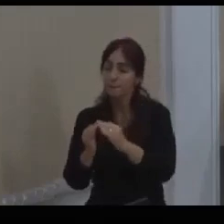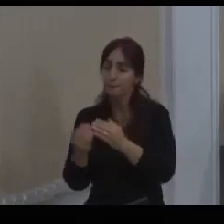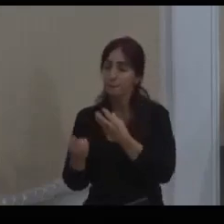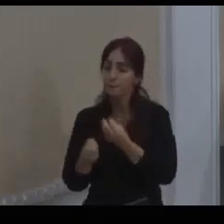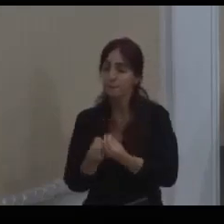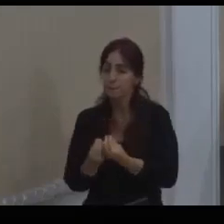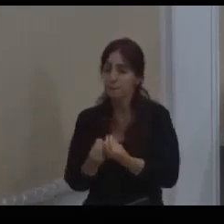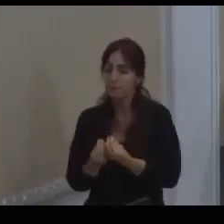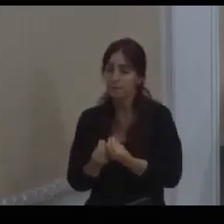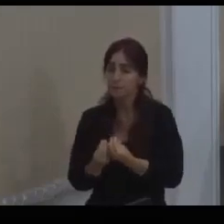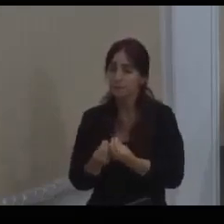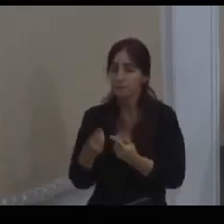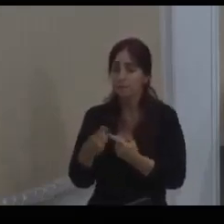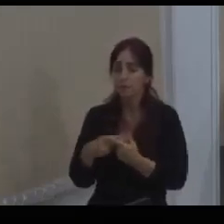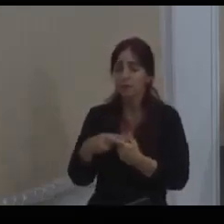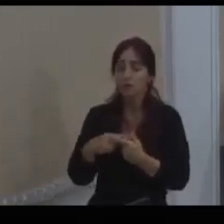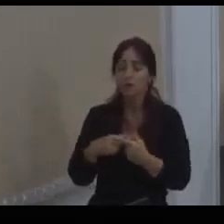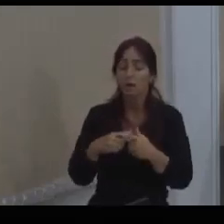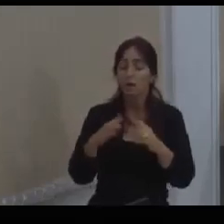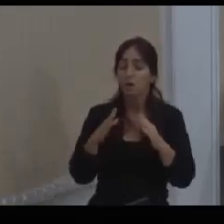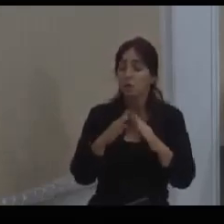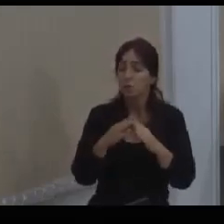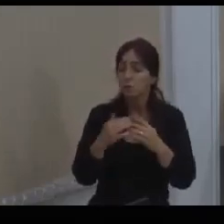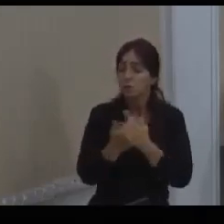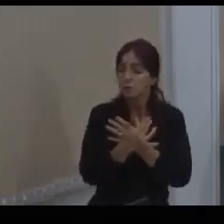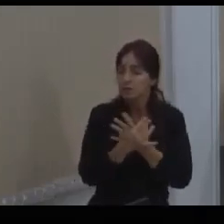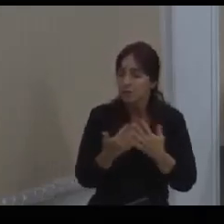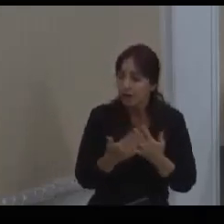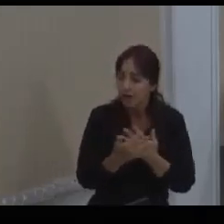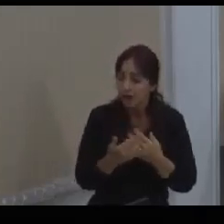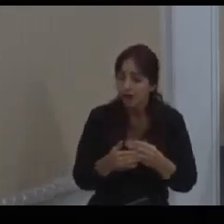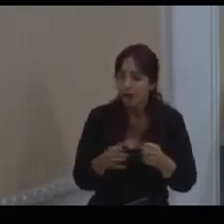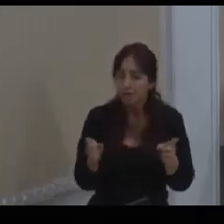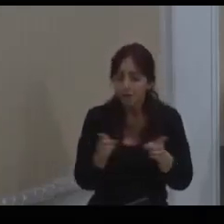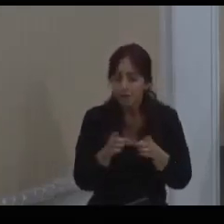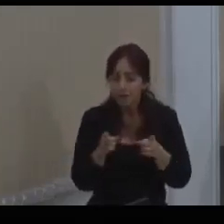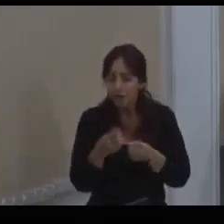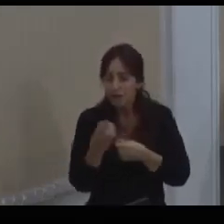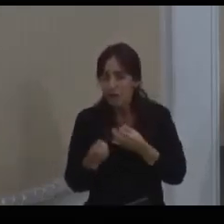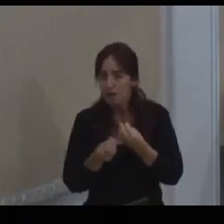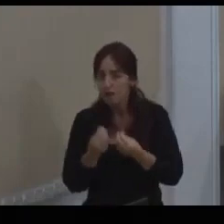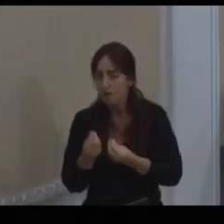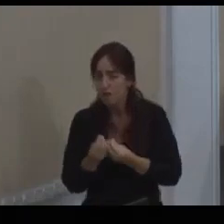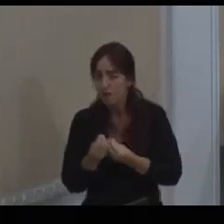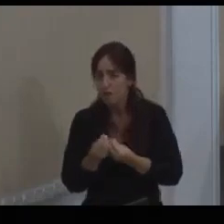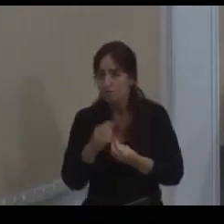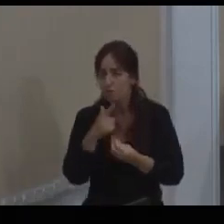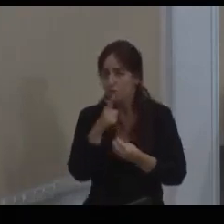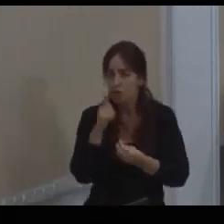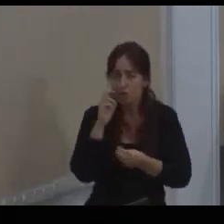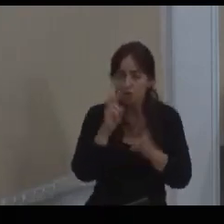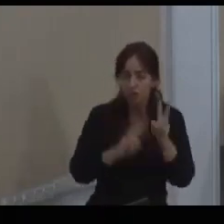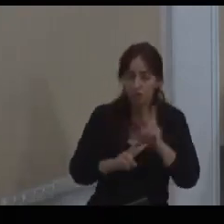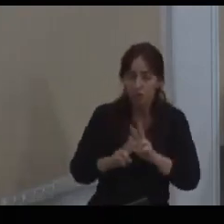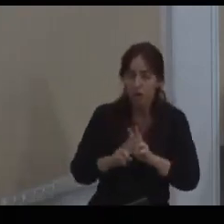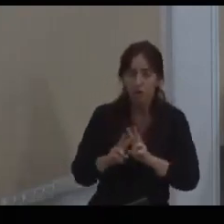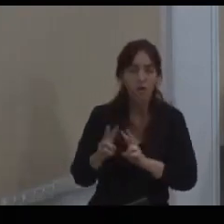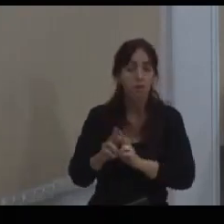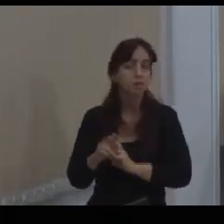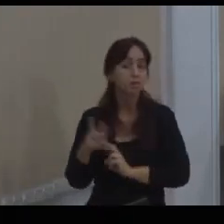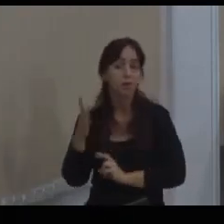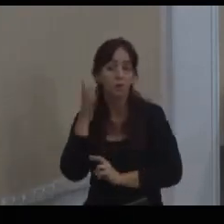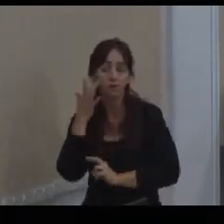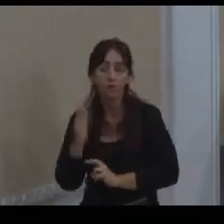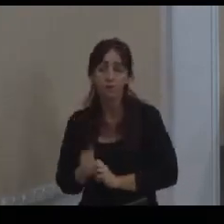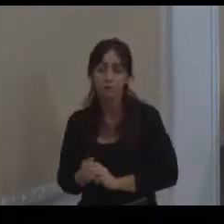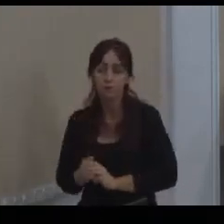numa cidade pequena com topografia desfavorável e geologia por vezes desfavorável, não é fácil. isso que eu quero que você